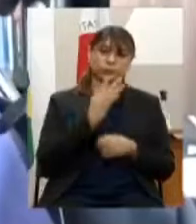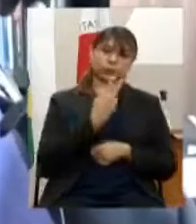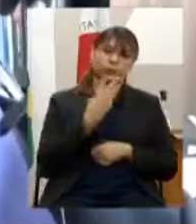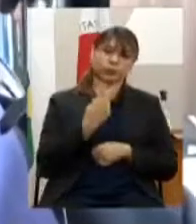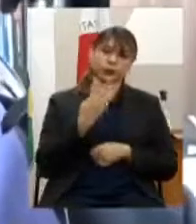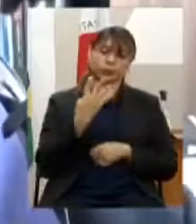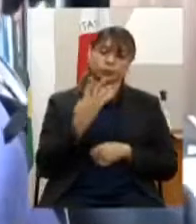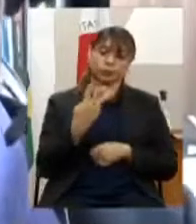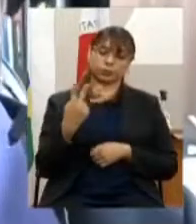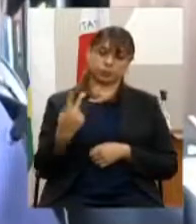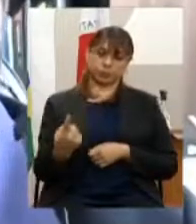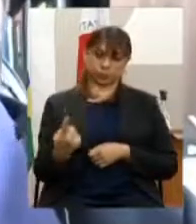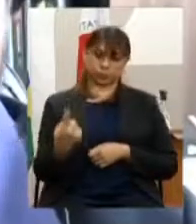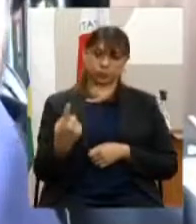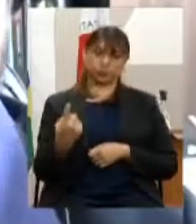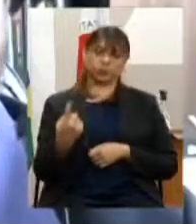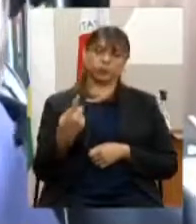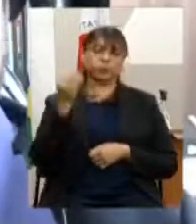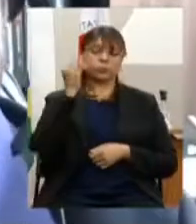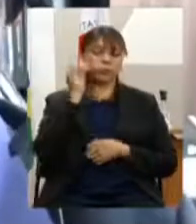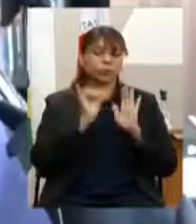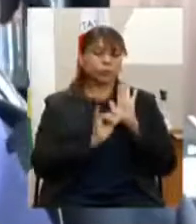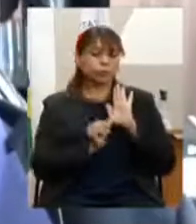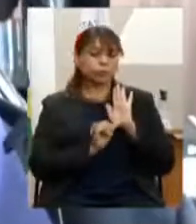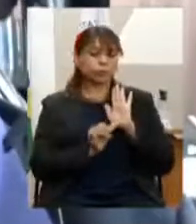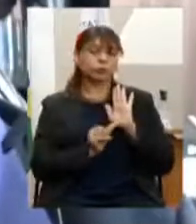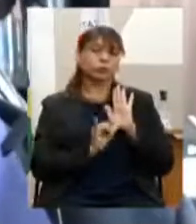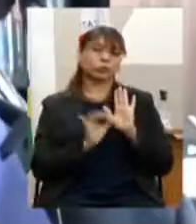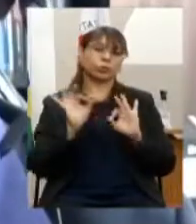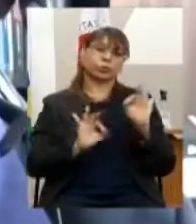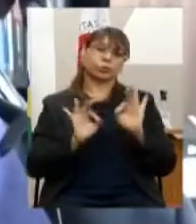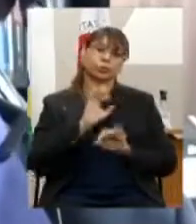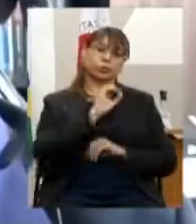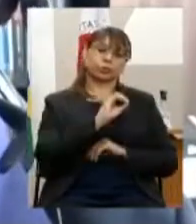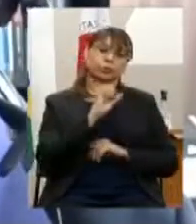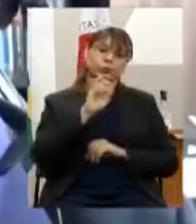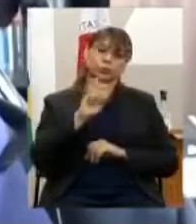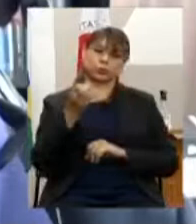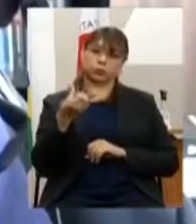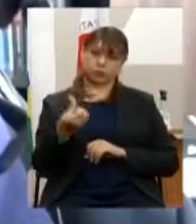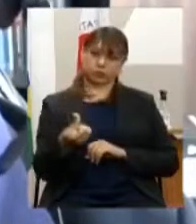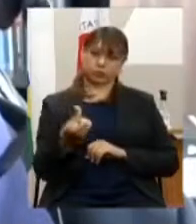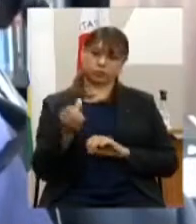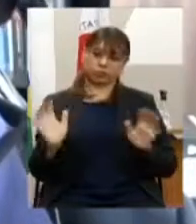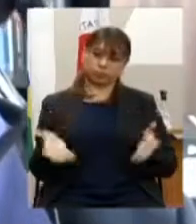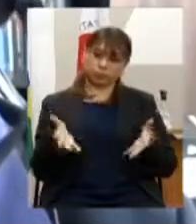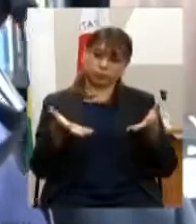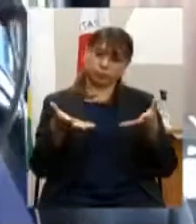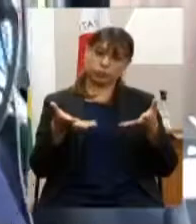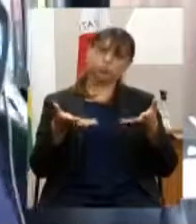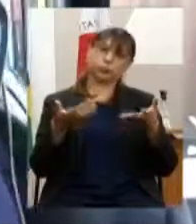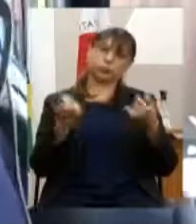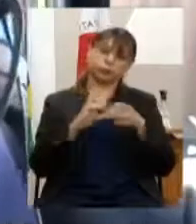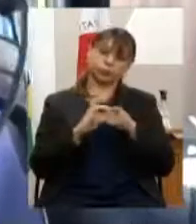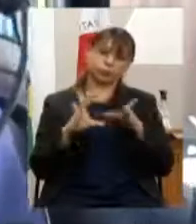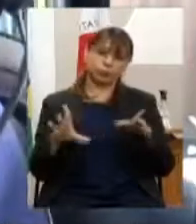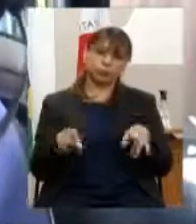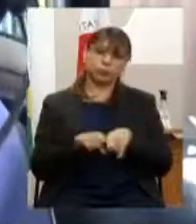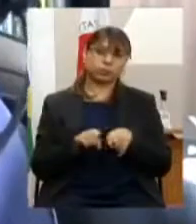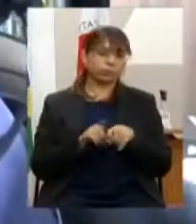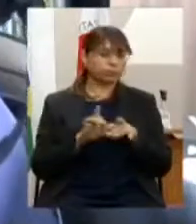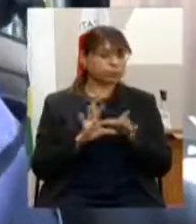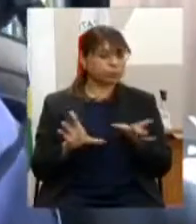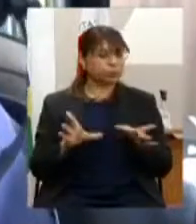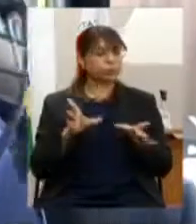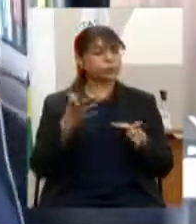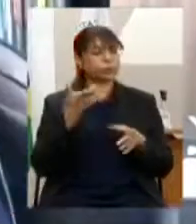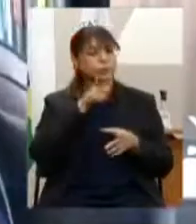projetos culturais por meio de editais no programa 056 fomento democratização e acesso à cultura e ao